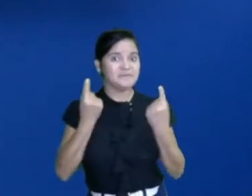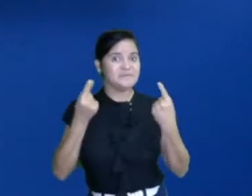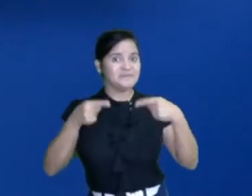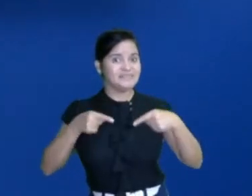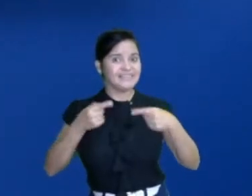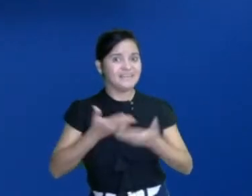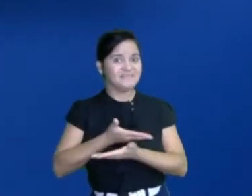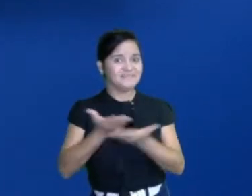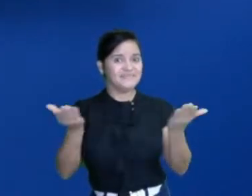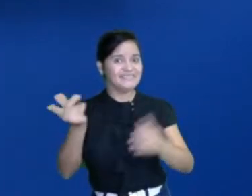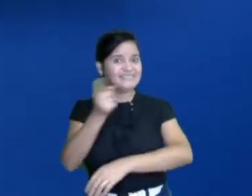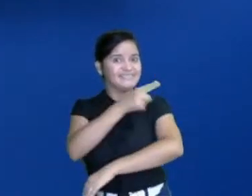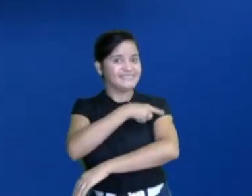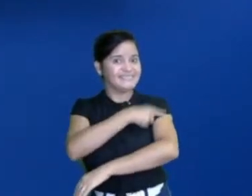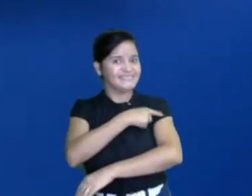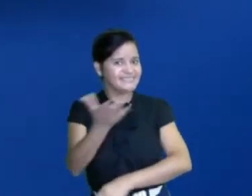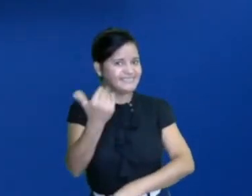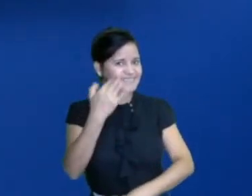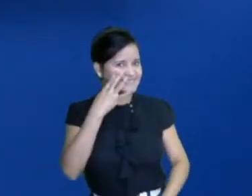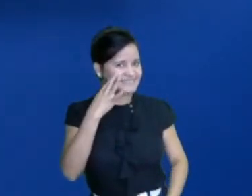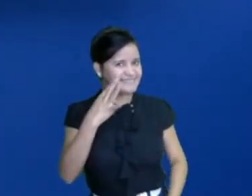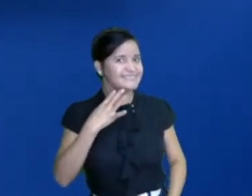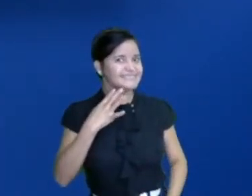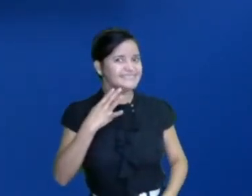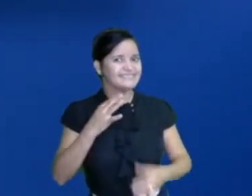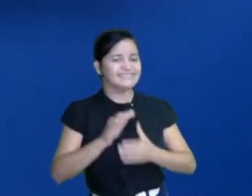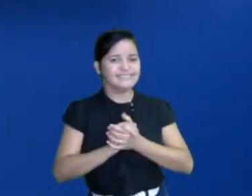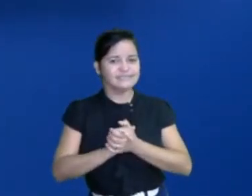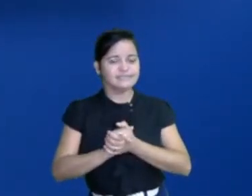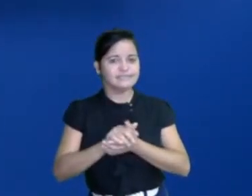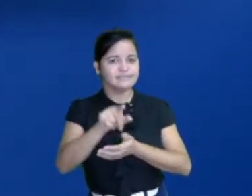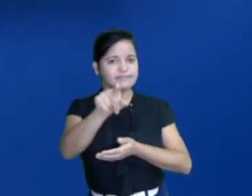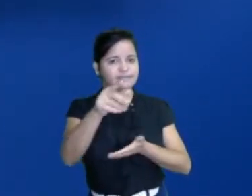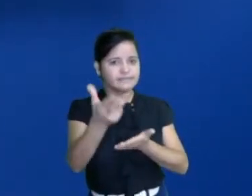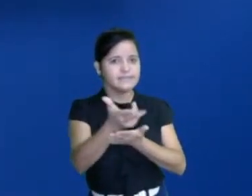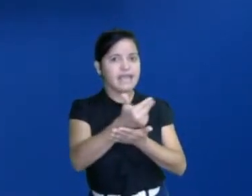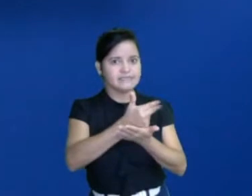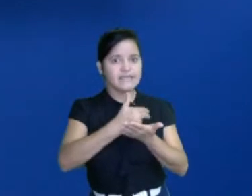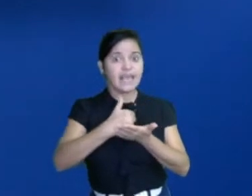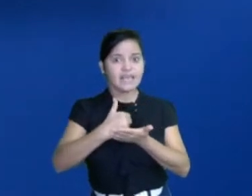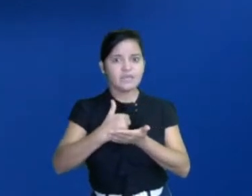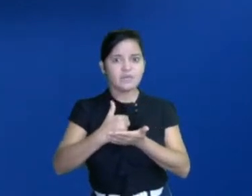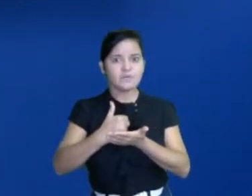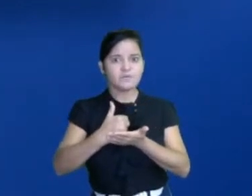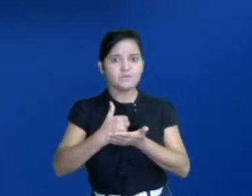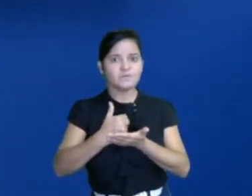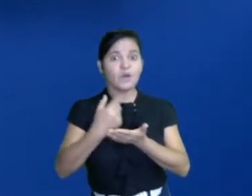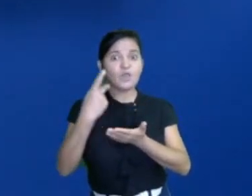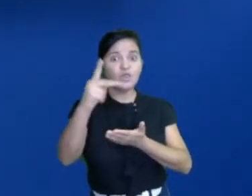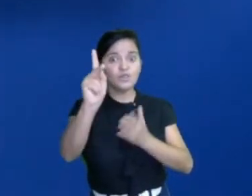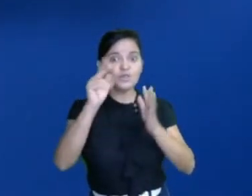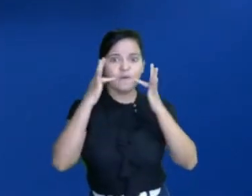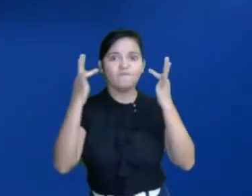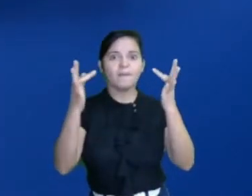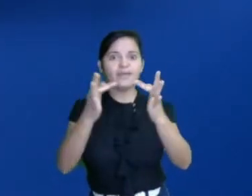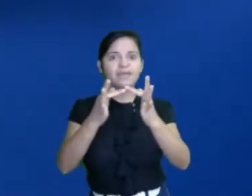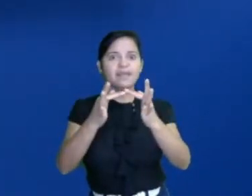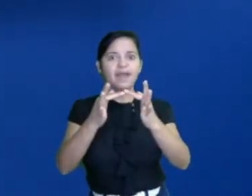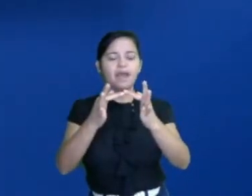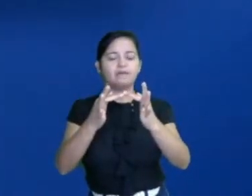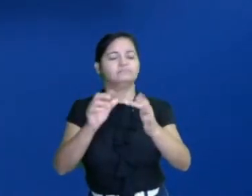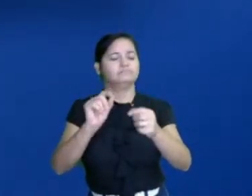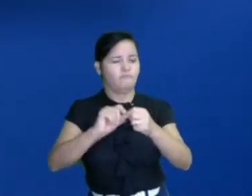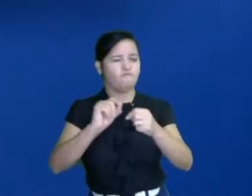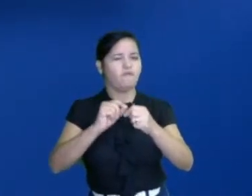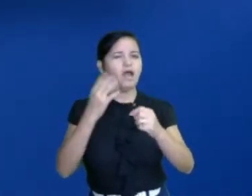turminha do primeiro ano. Presta atenção! Você vai desenhar a sua família. Faz um desenho